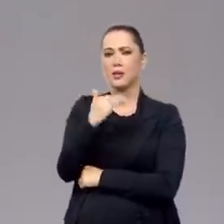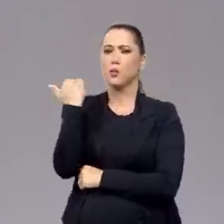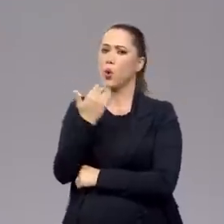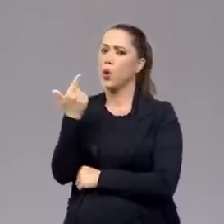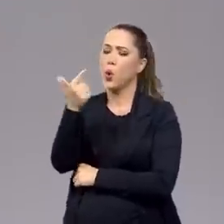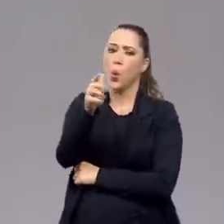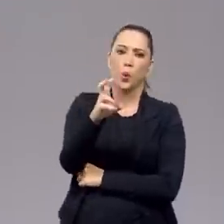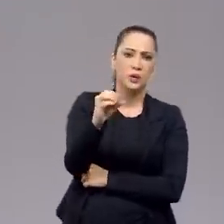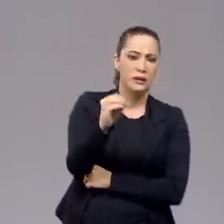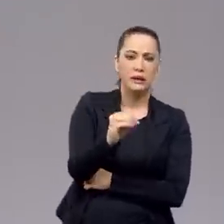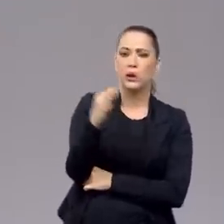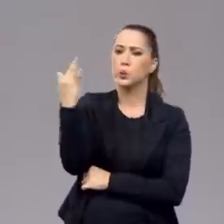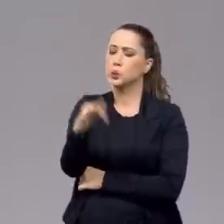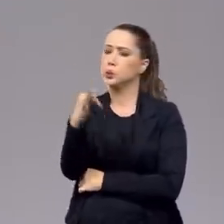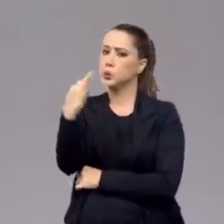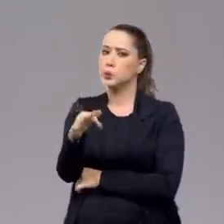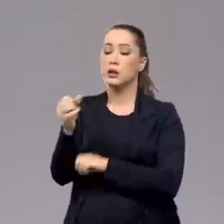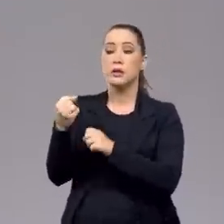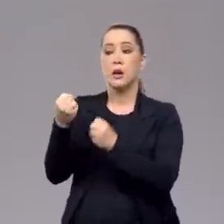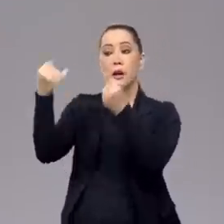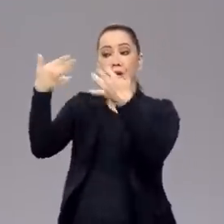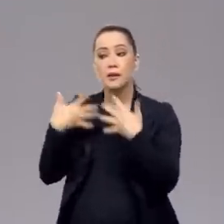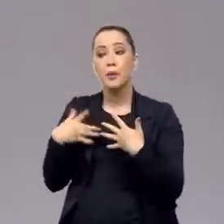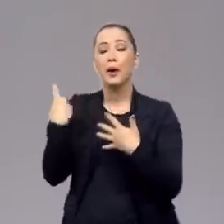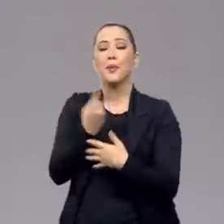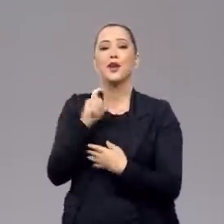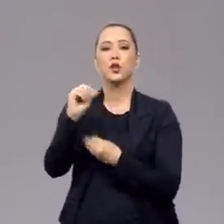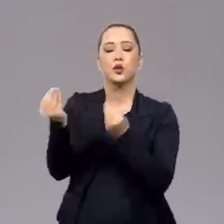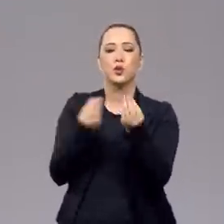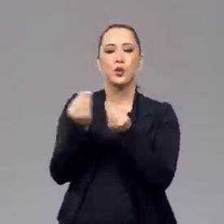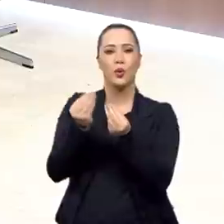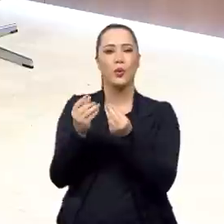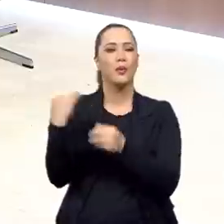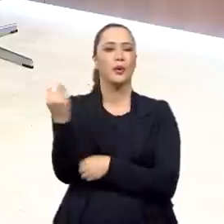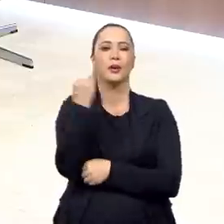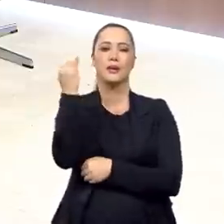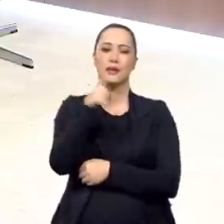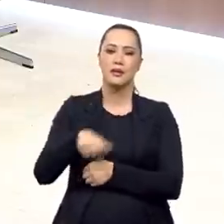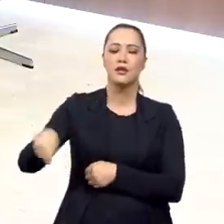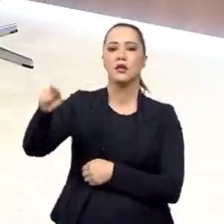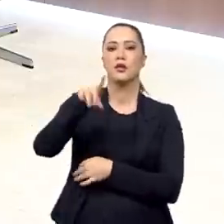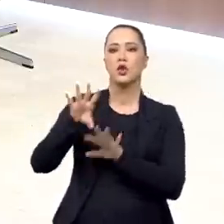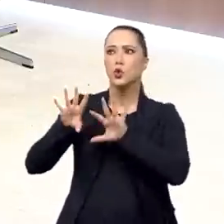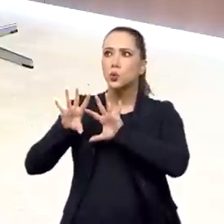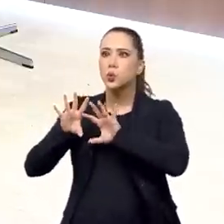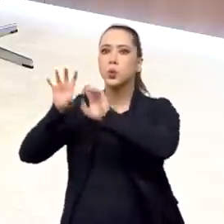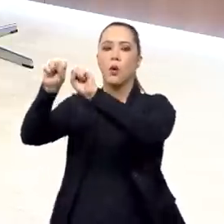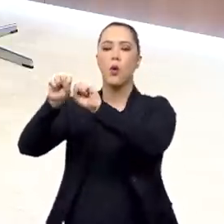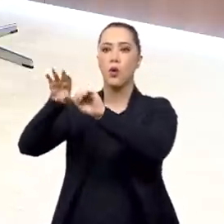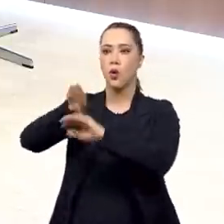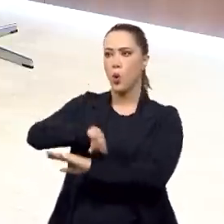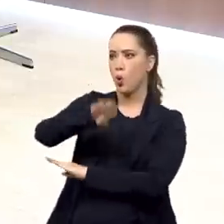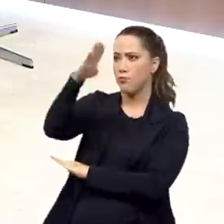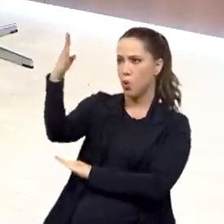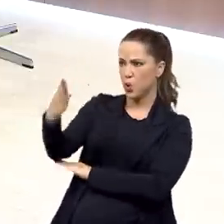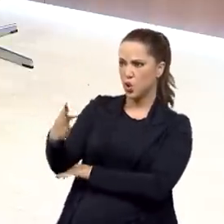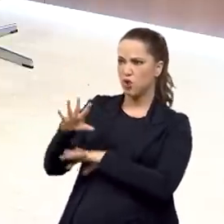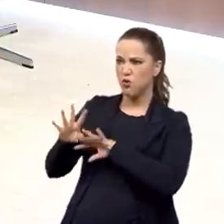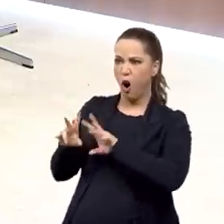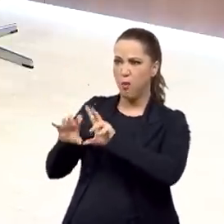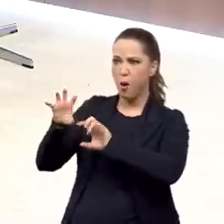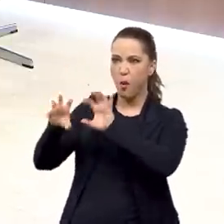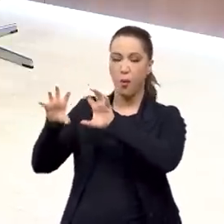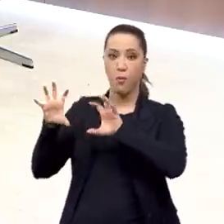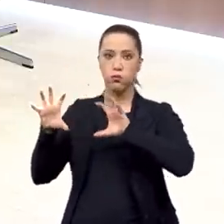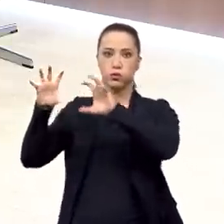ou menos, aproximadamente. Eu queria que o explicasse para a gente, por favor, general, qual a importância de tomar Monte Castelo e se realmente aquilo ali foi